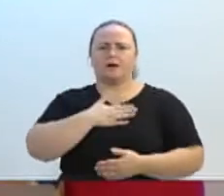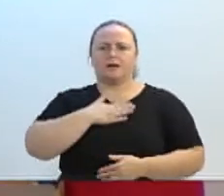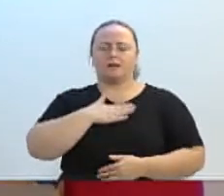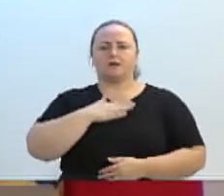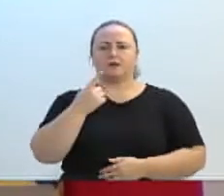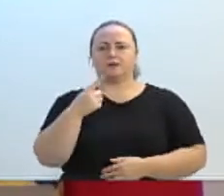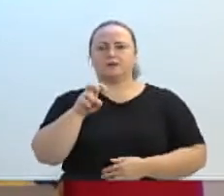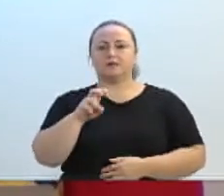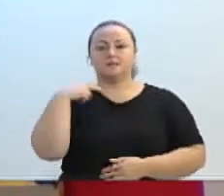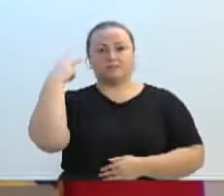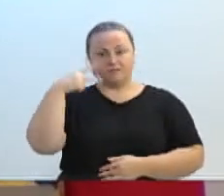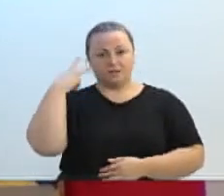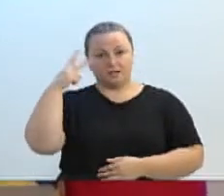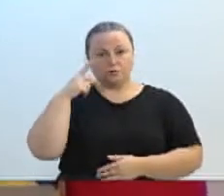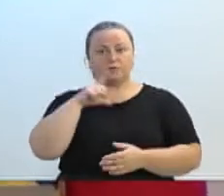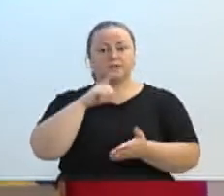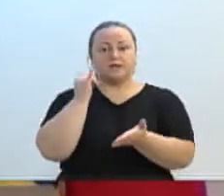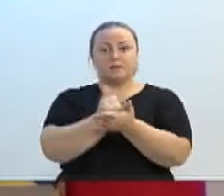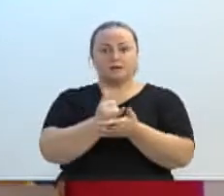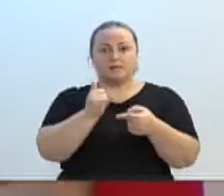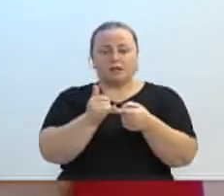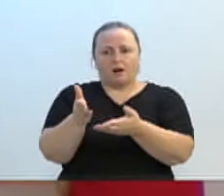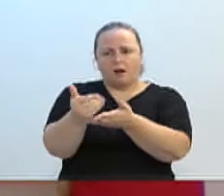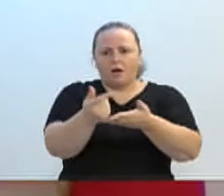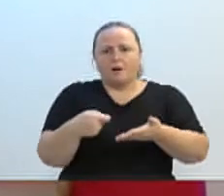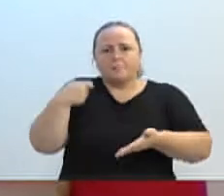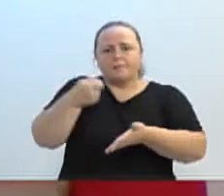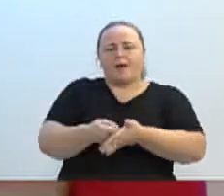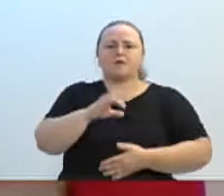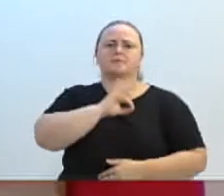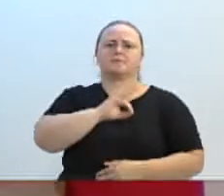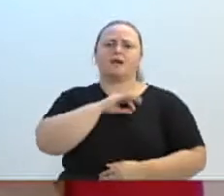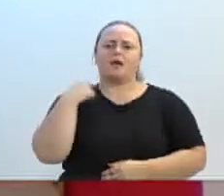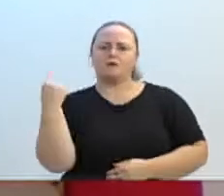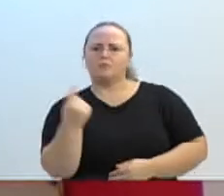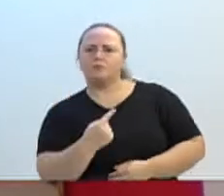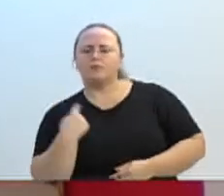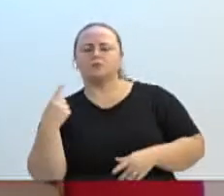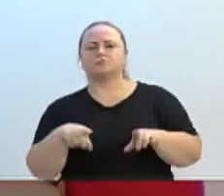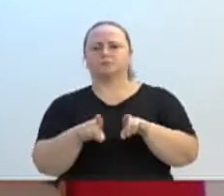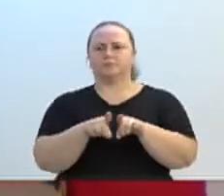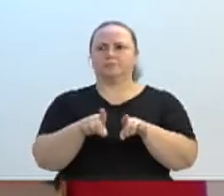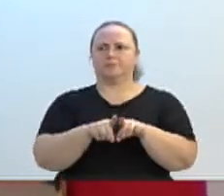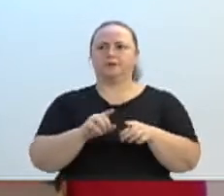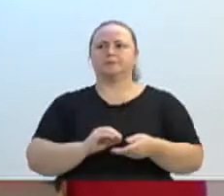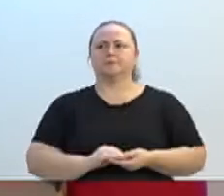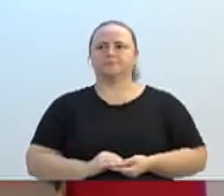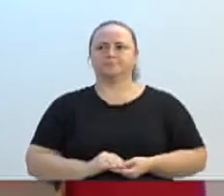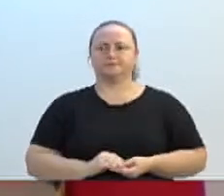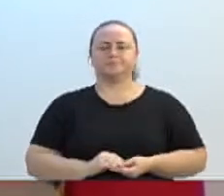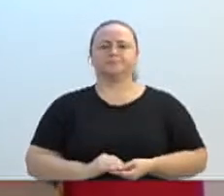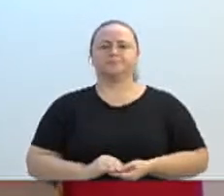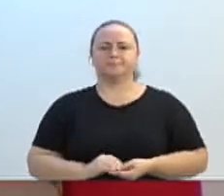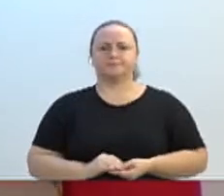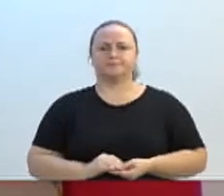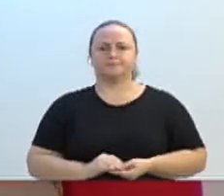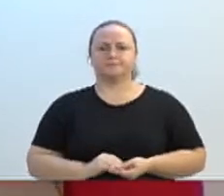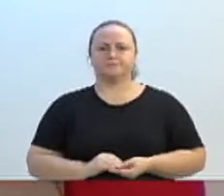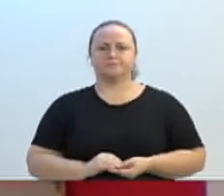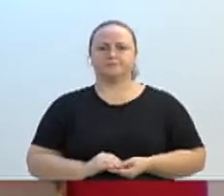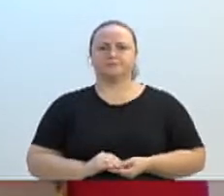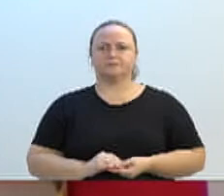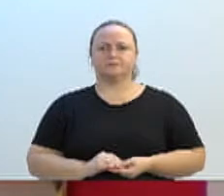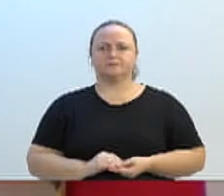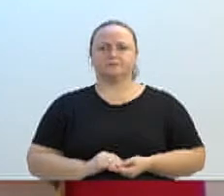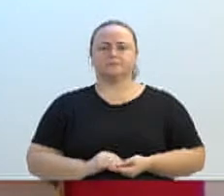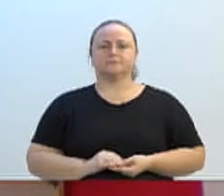com os impostos que recolhe. Seguindo também, na tarde de hoje, eu queria colocar agora essa